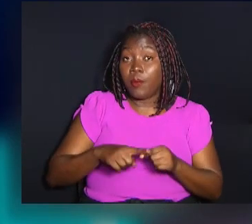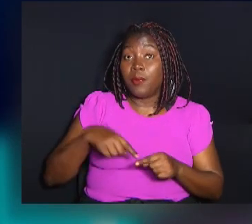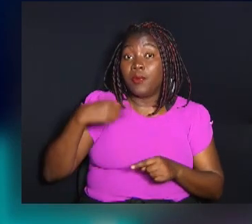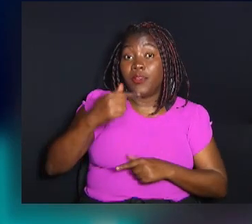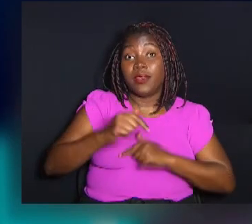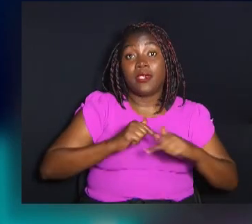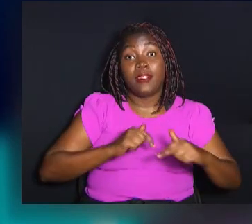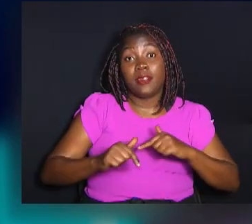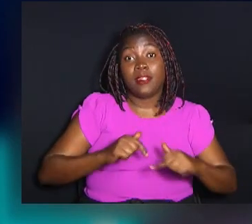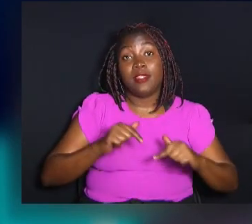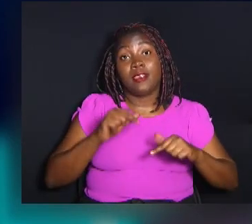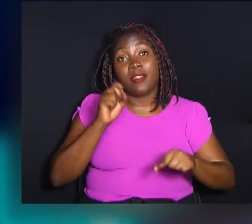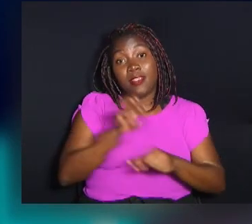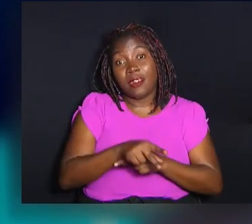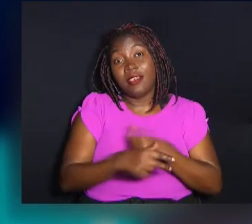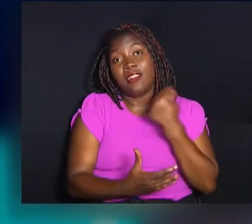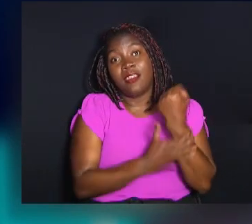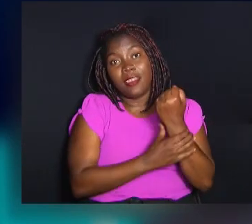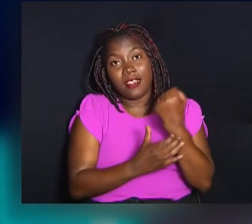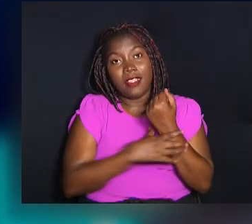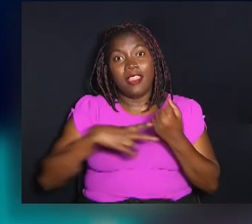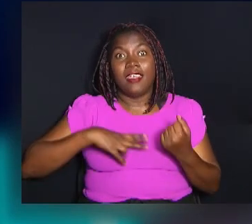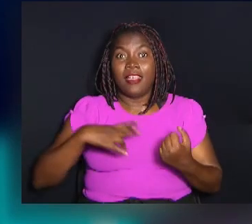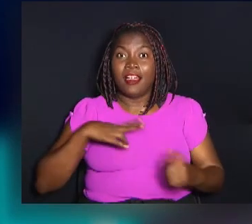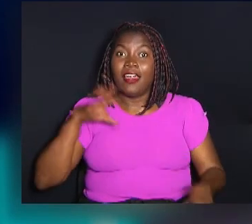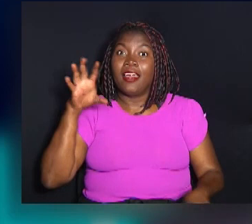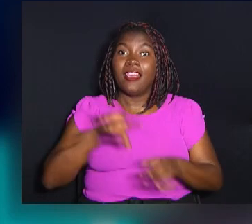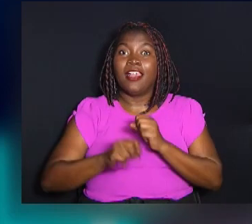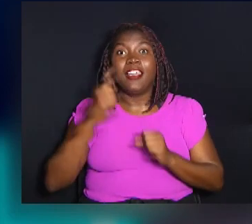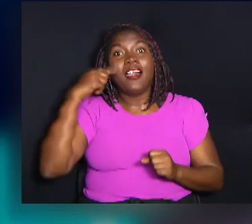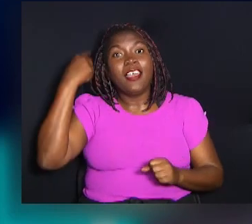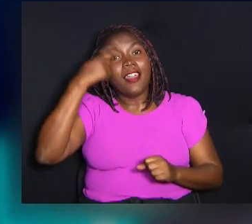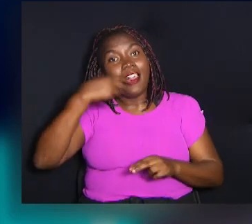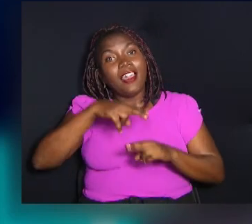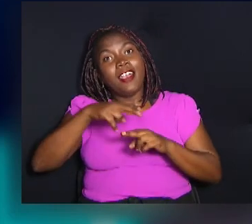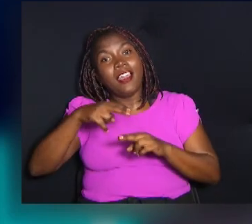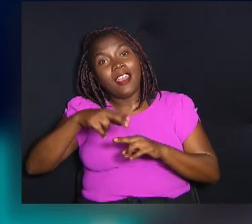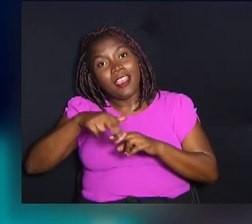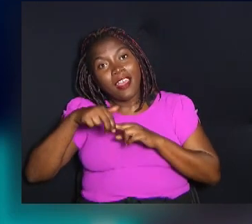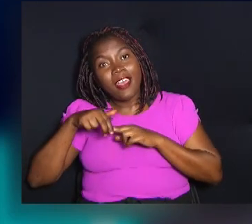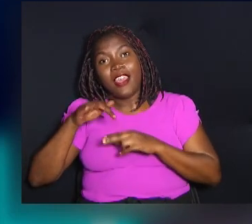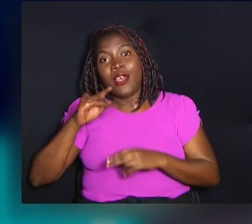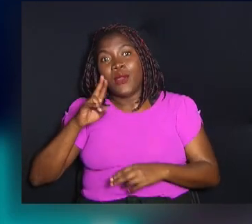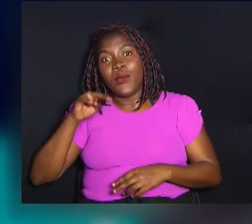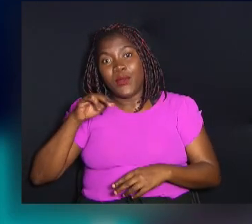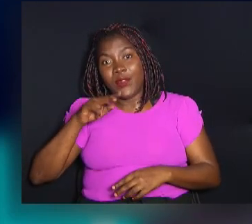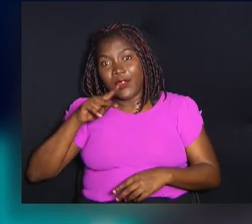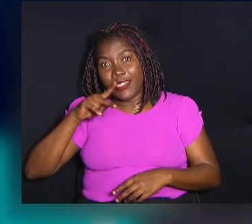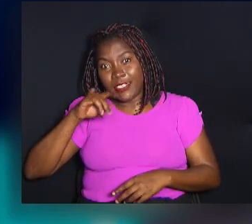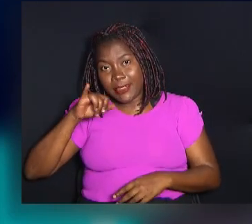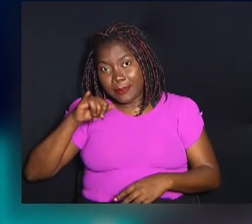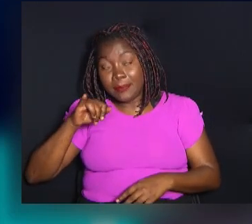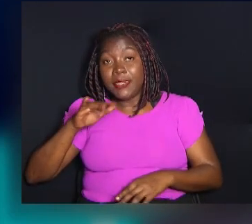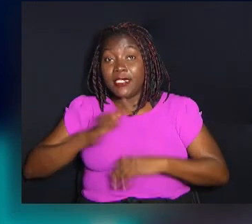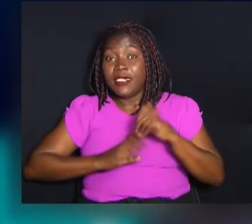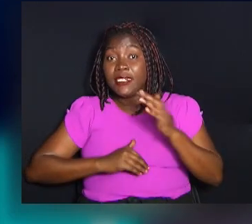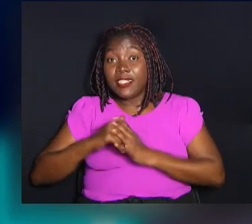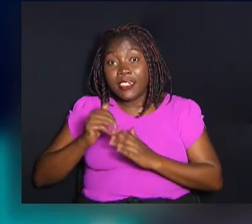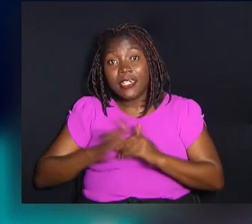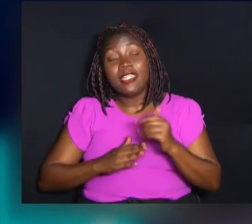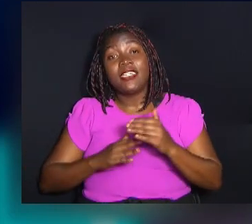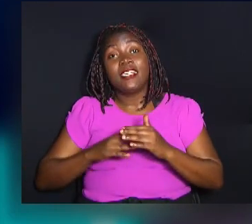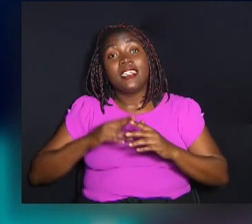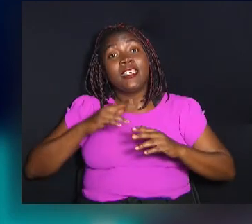serviu ao Exército por uma década. Na sequência, trabalhou na área de segurança particular. Formou-se em Direito pela Unip